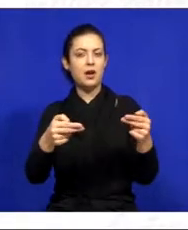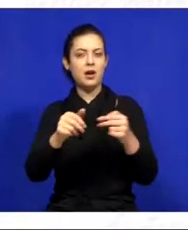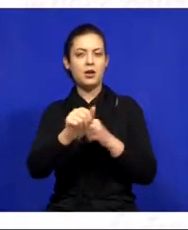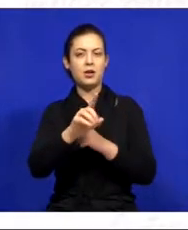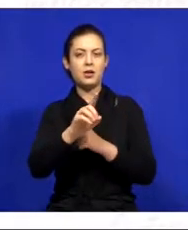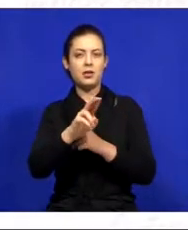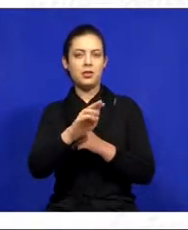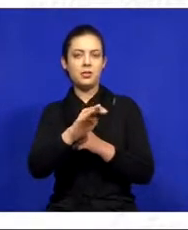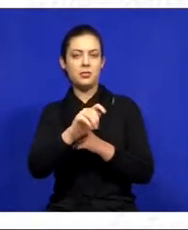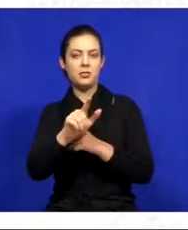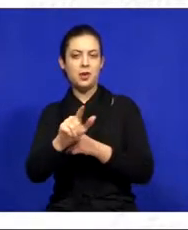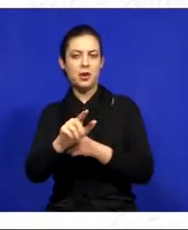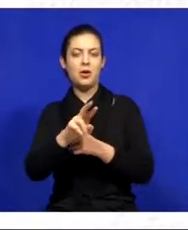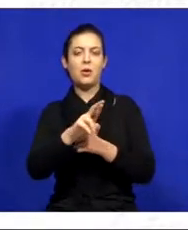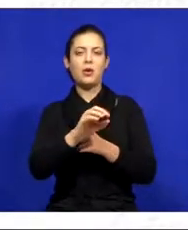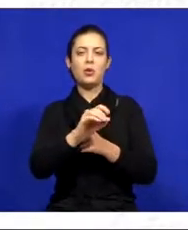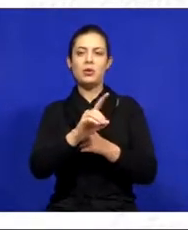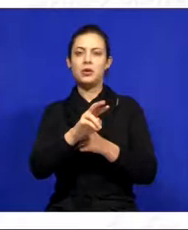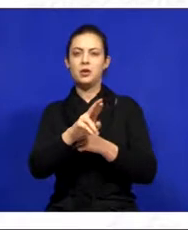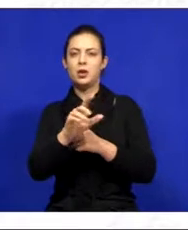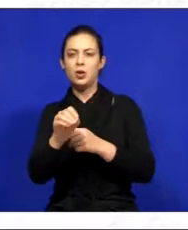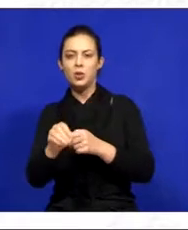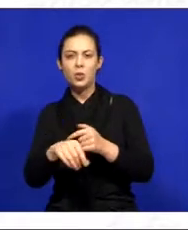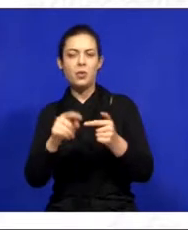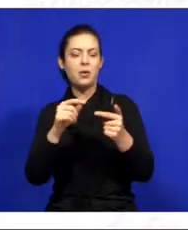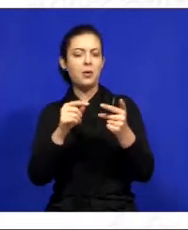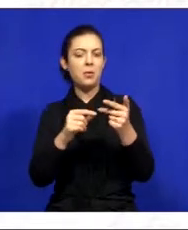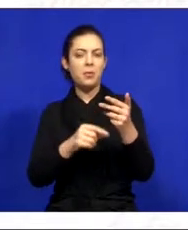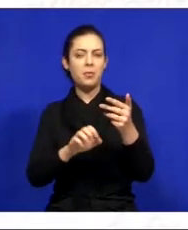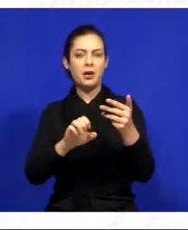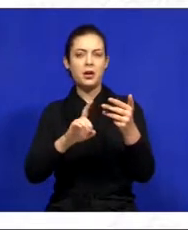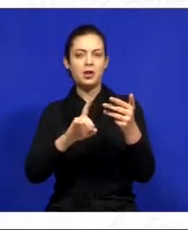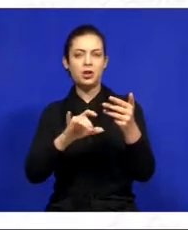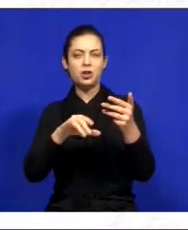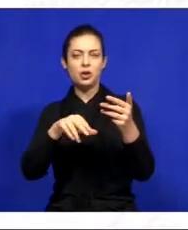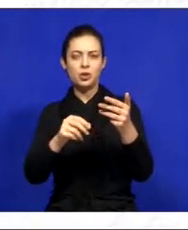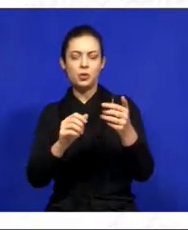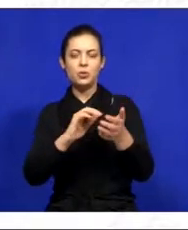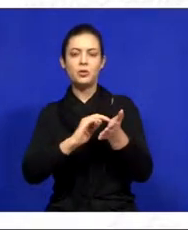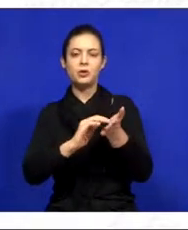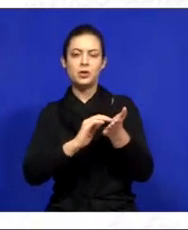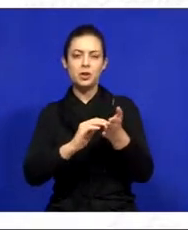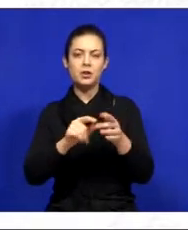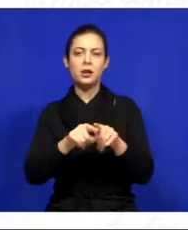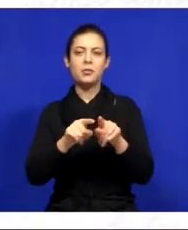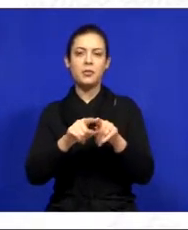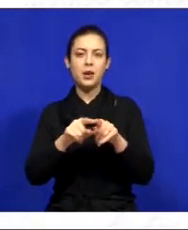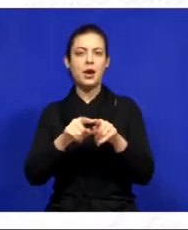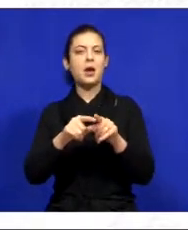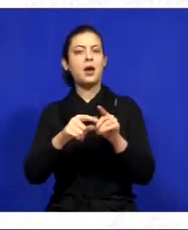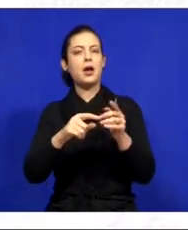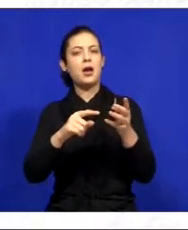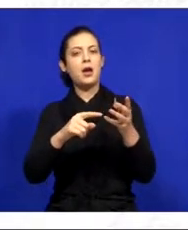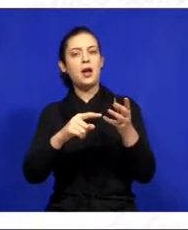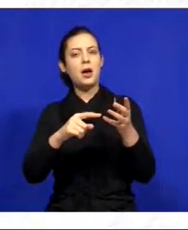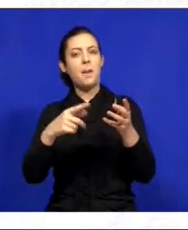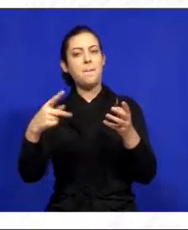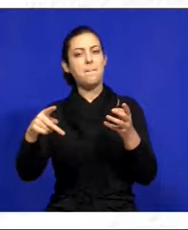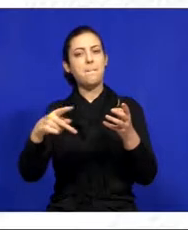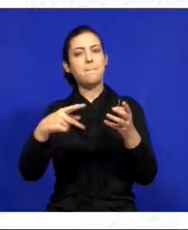vereador doutor Rodrigo Salomão, secretário de mobilidade urbana Edinho Guedes, vereador Paulinho dos Condutores, também do PR,